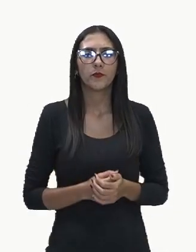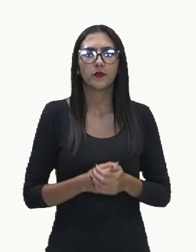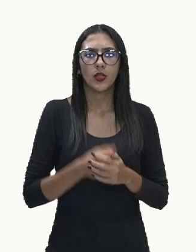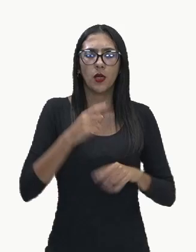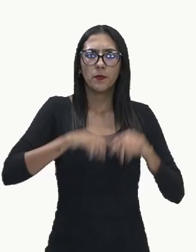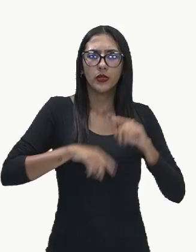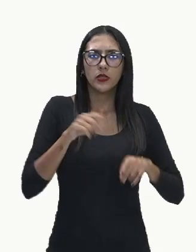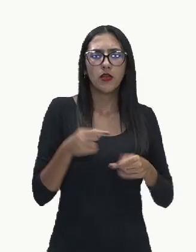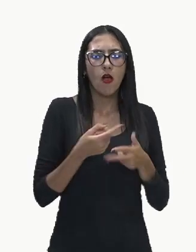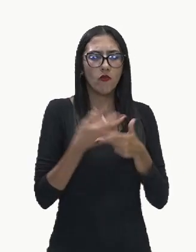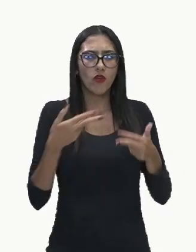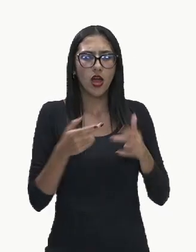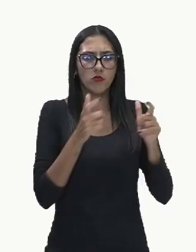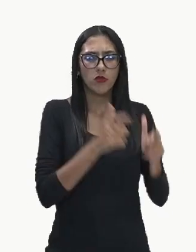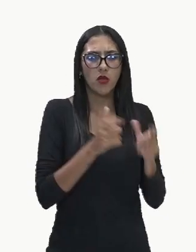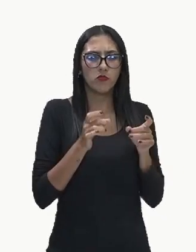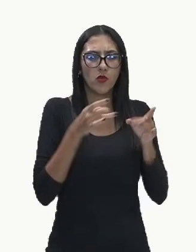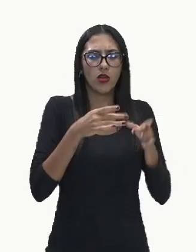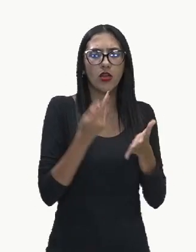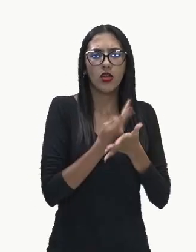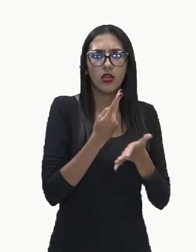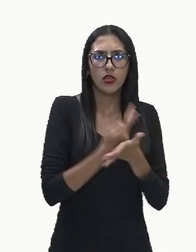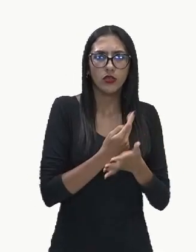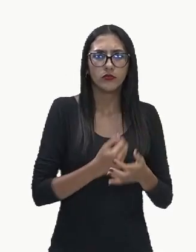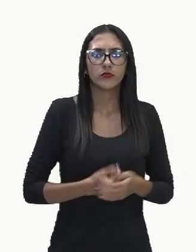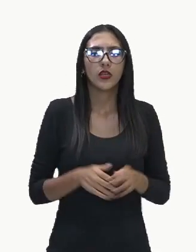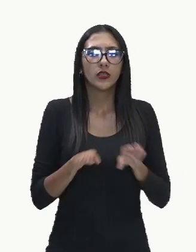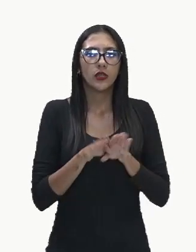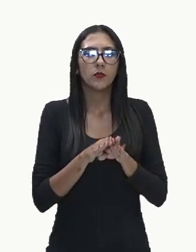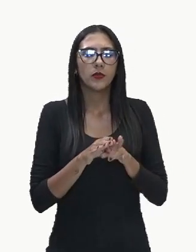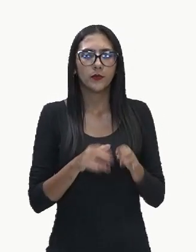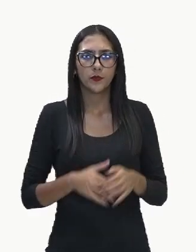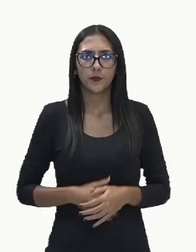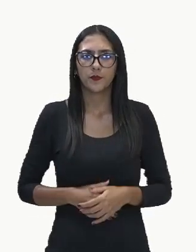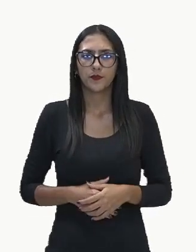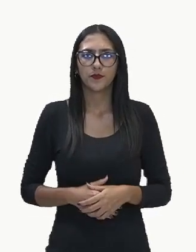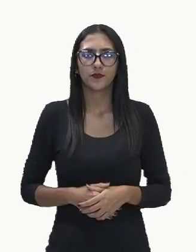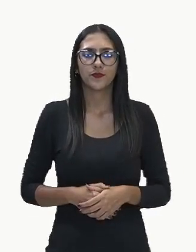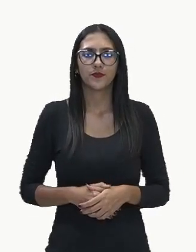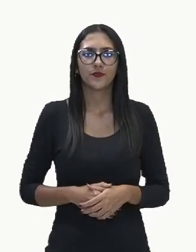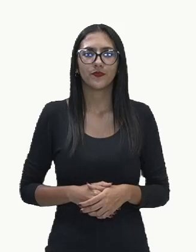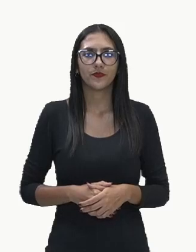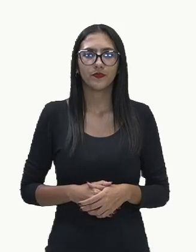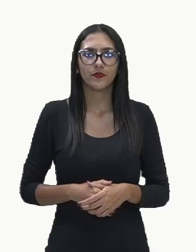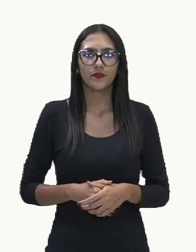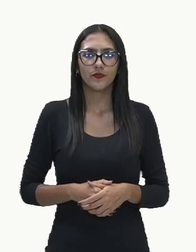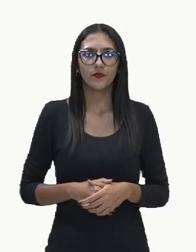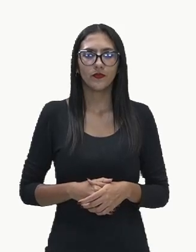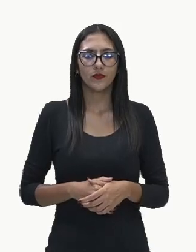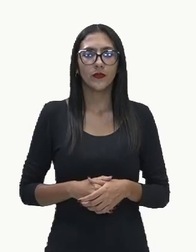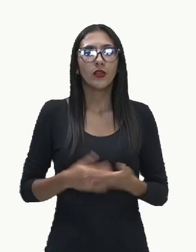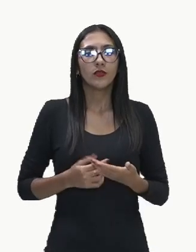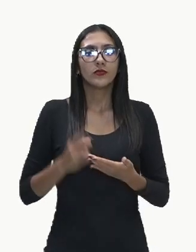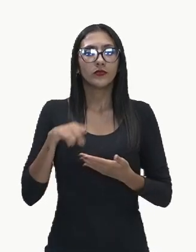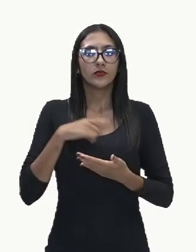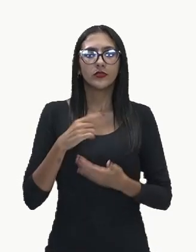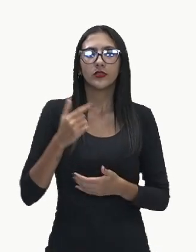aterros sanitários e a economia de recursos naturais a atividade desses catadores